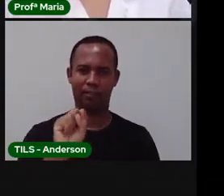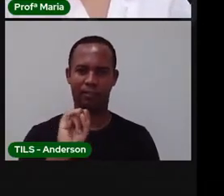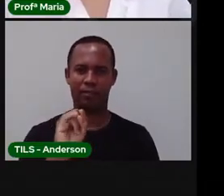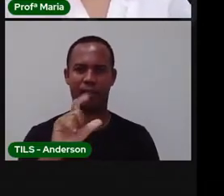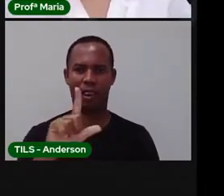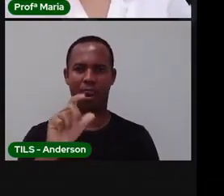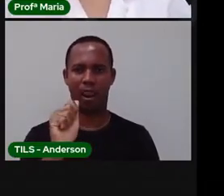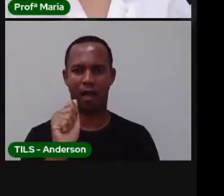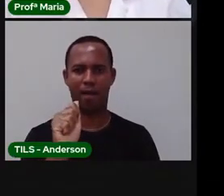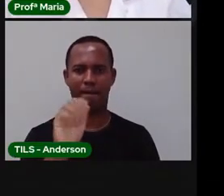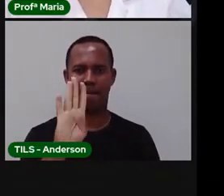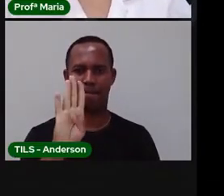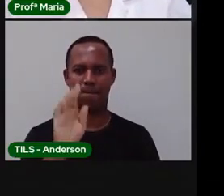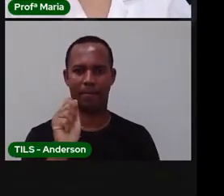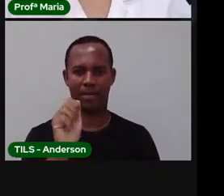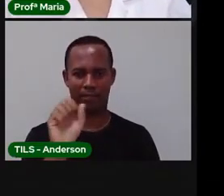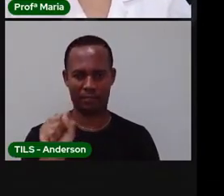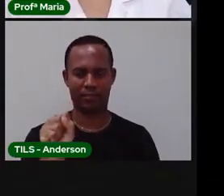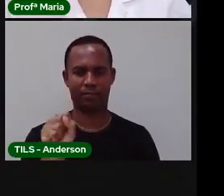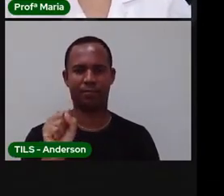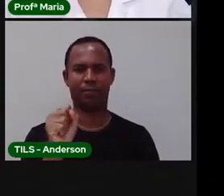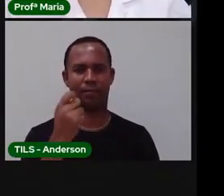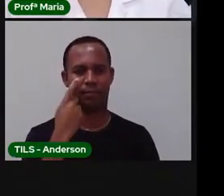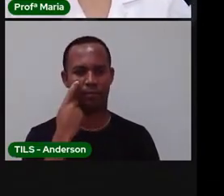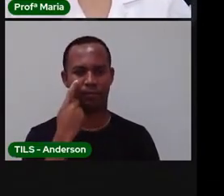Tá ficando mais difícil.